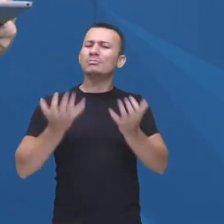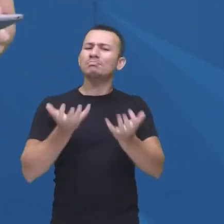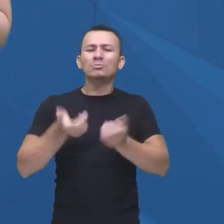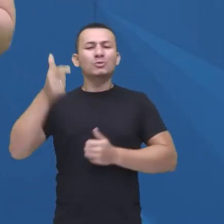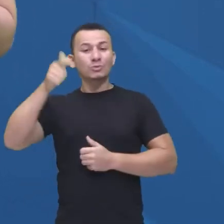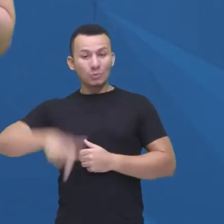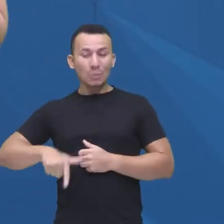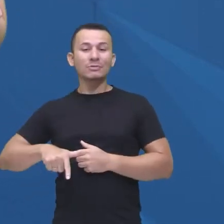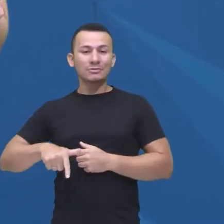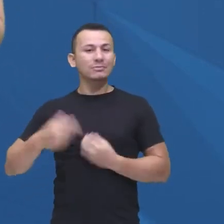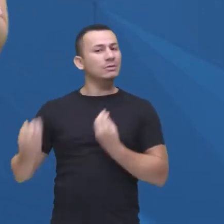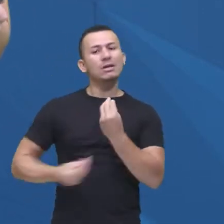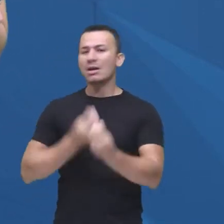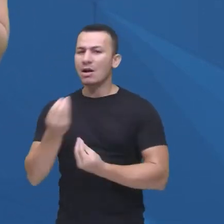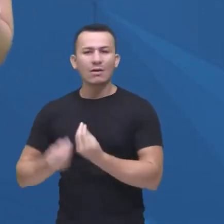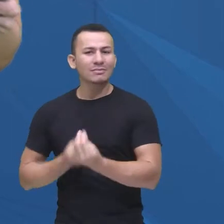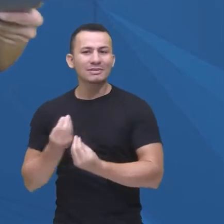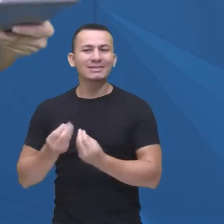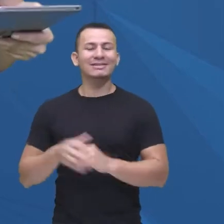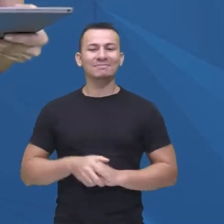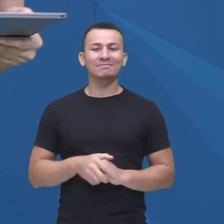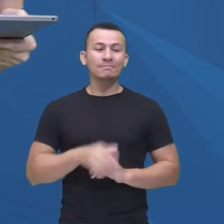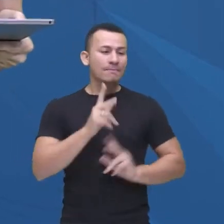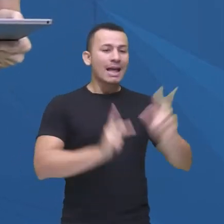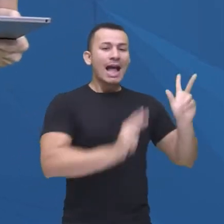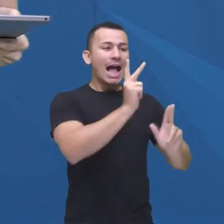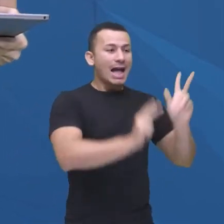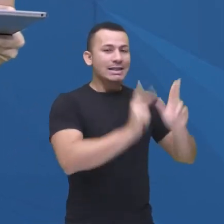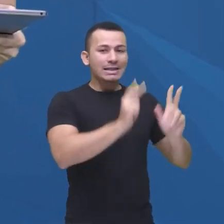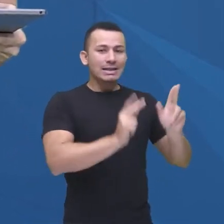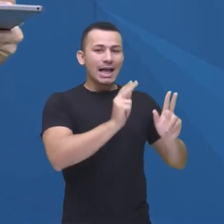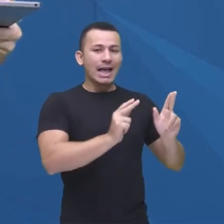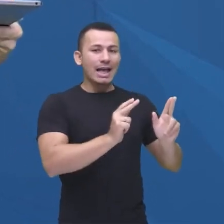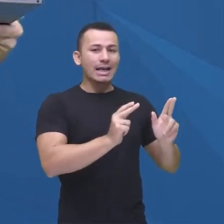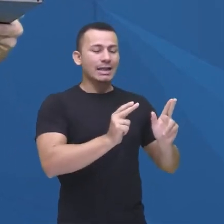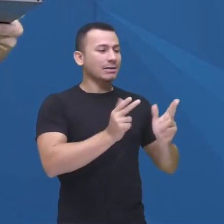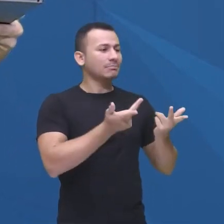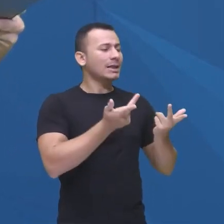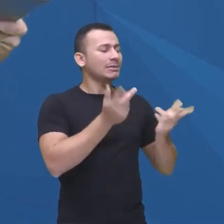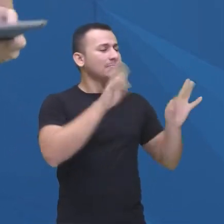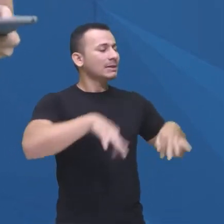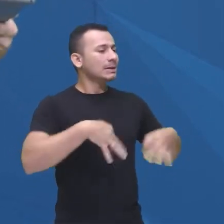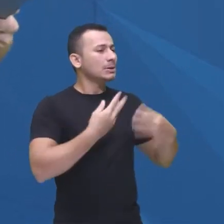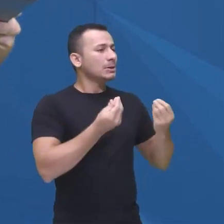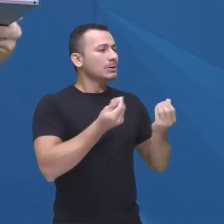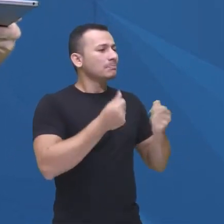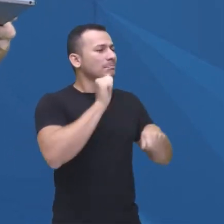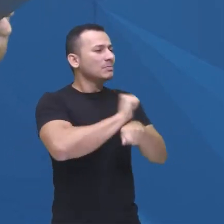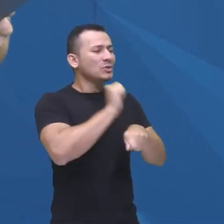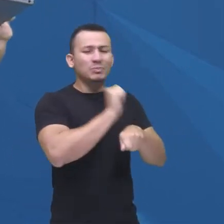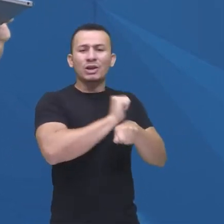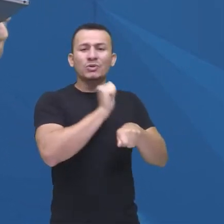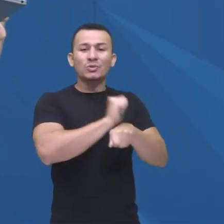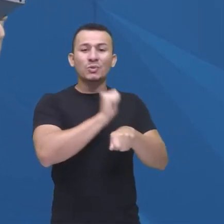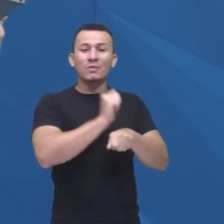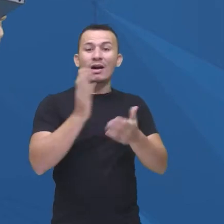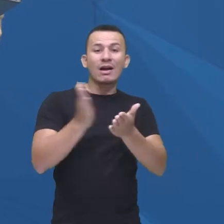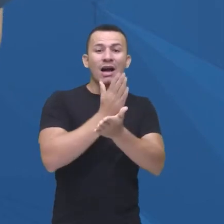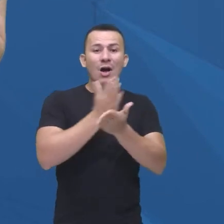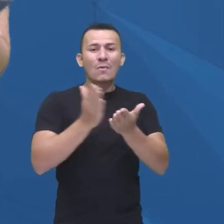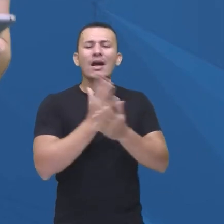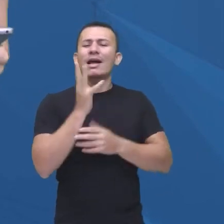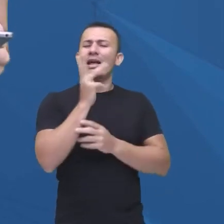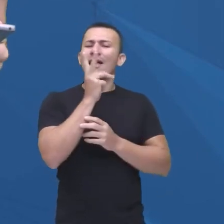agora, tem séries assim, que quando termina a gente fica ver navios e aí fica já esperando a próxima temporada e normalmente essa temporada